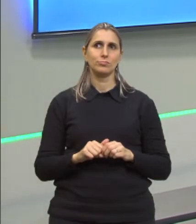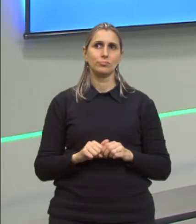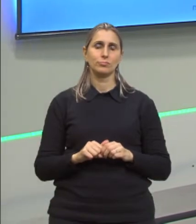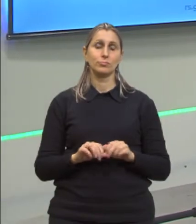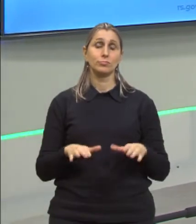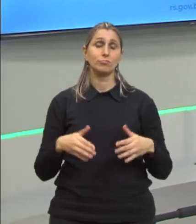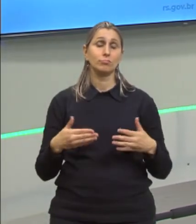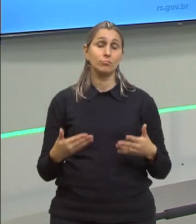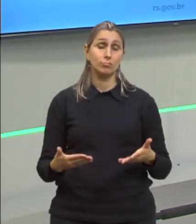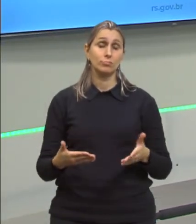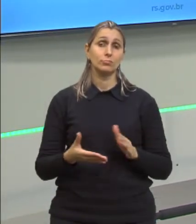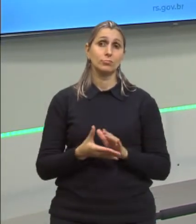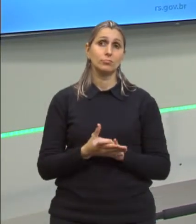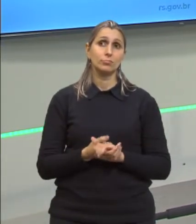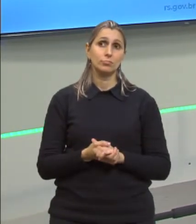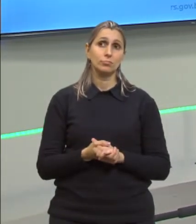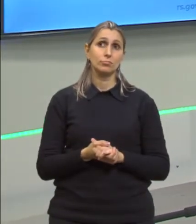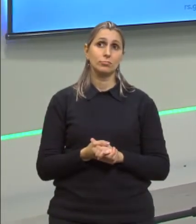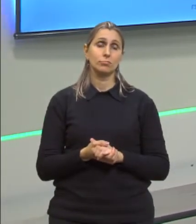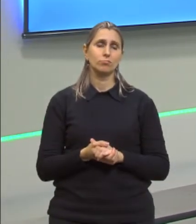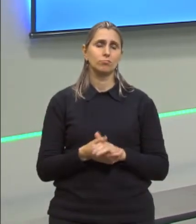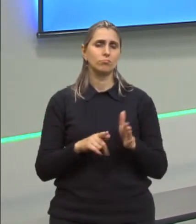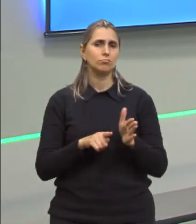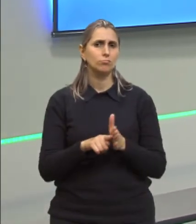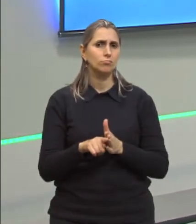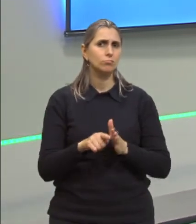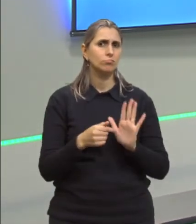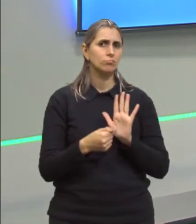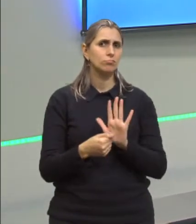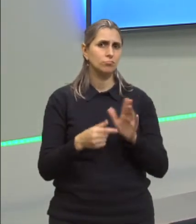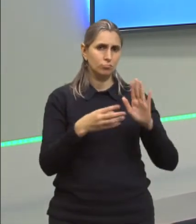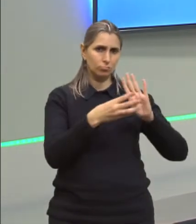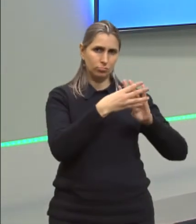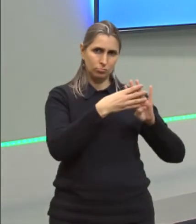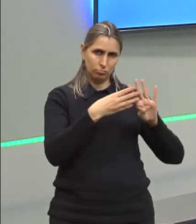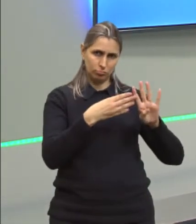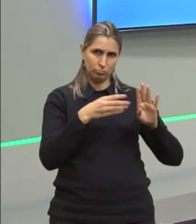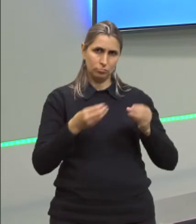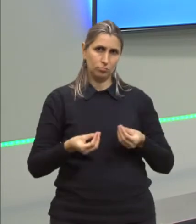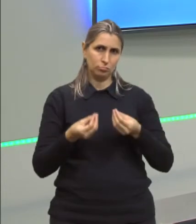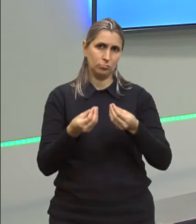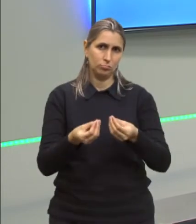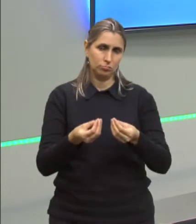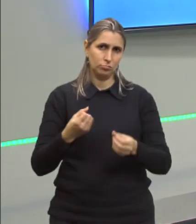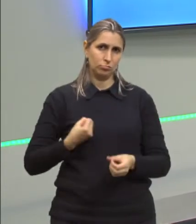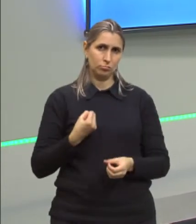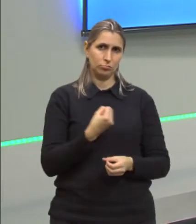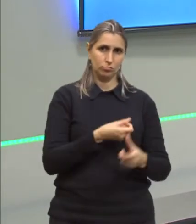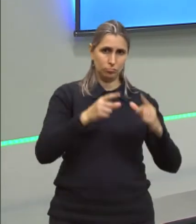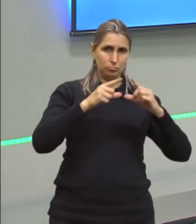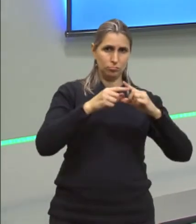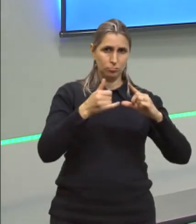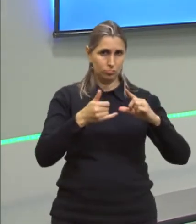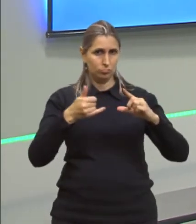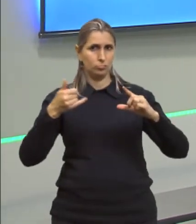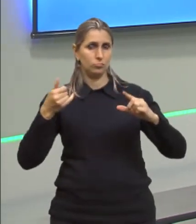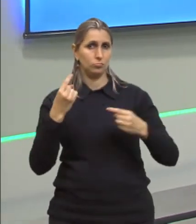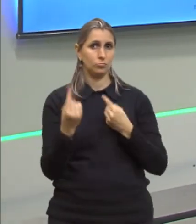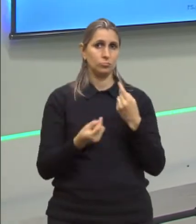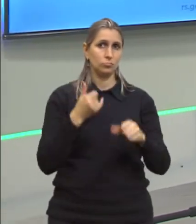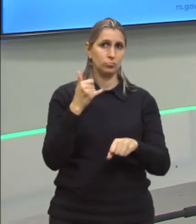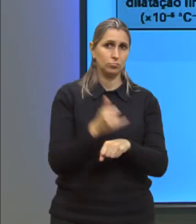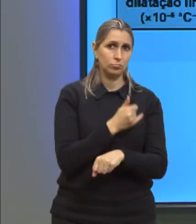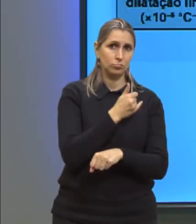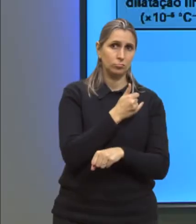Aí, a questão diz assim, o quadro oferece os coeficientes de dilatação linear de alguns metais